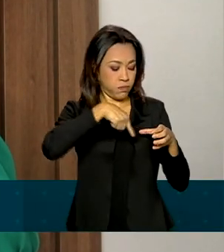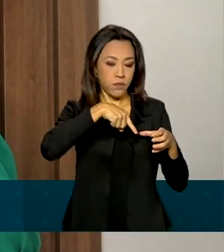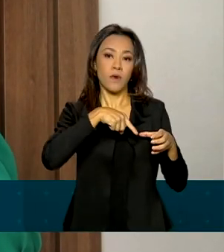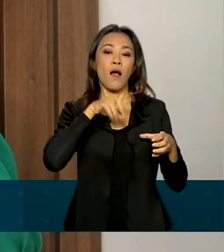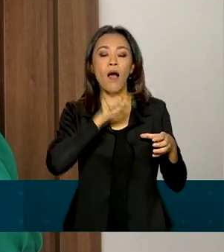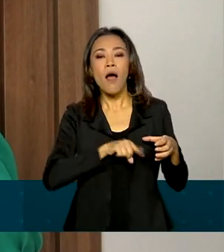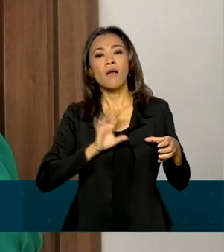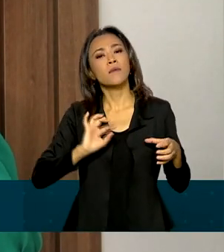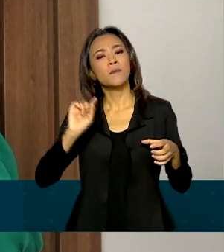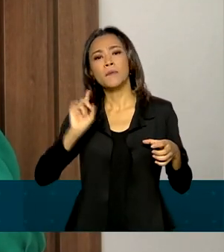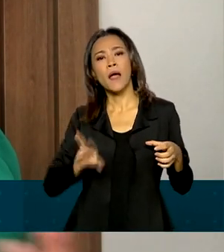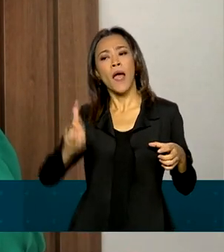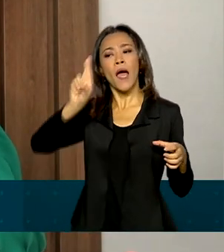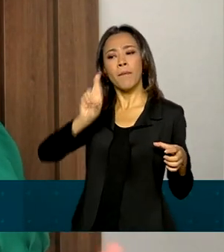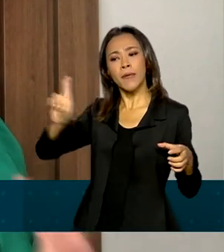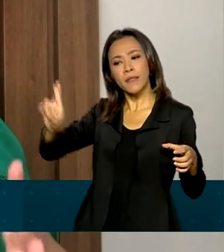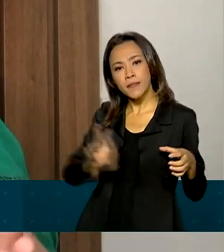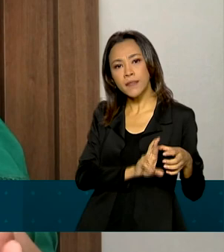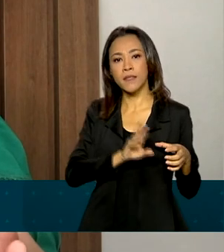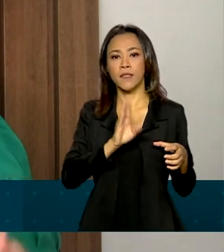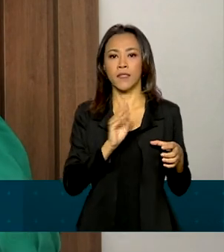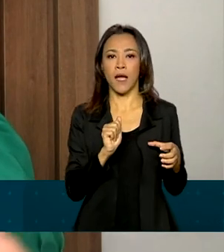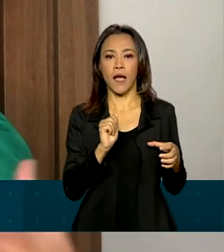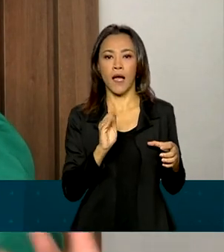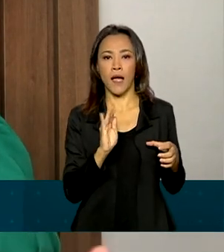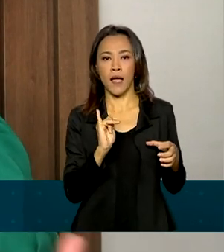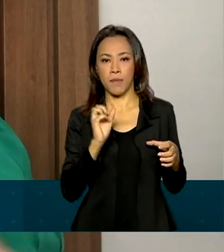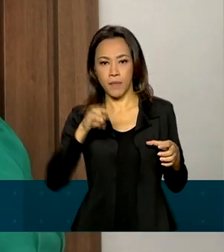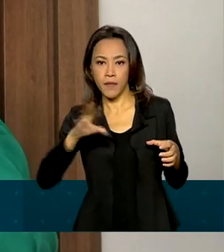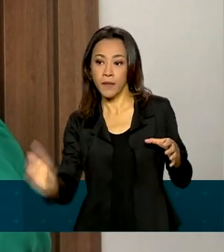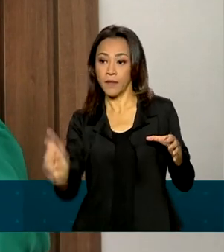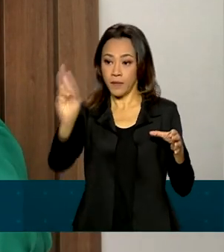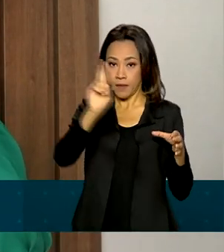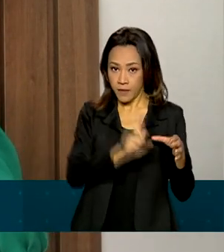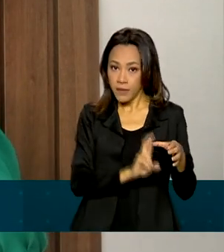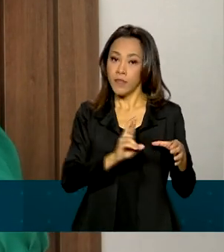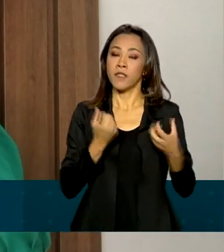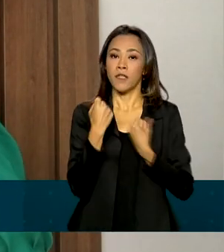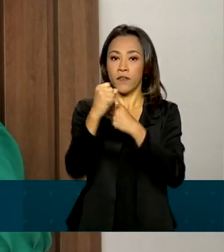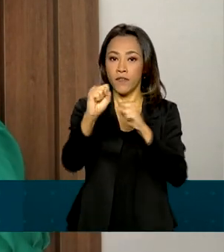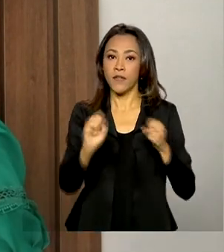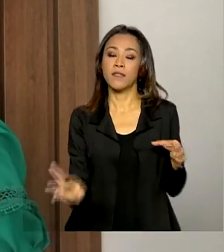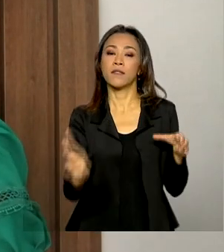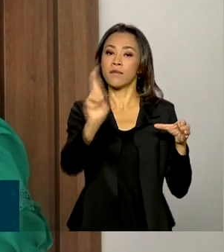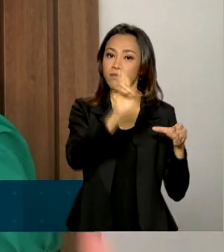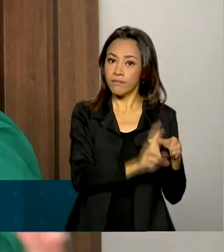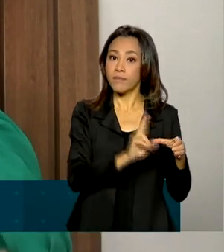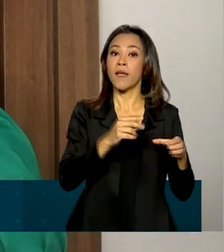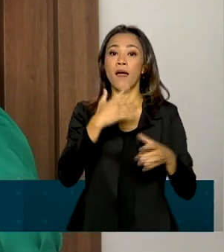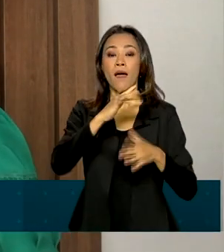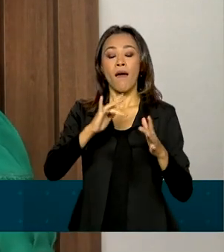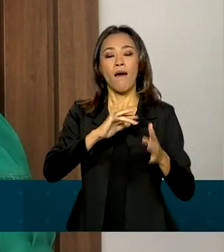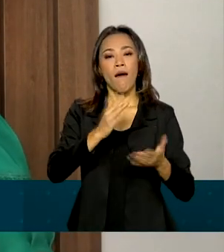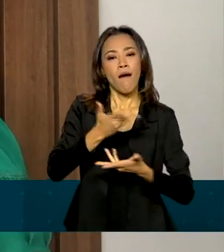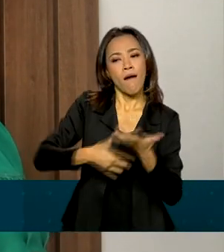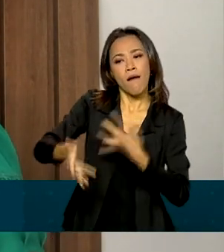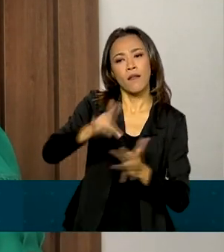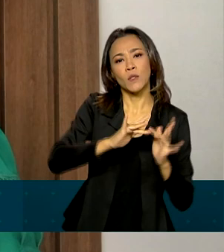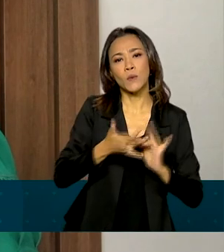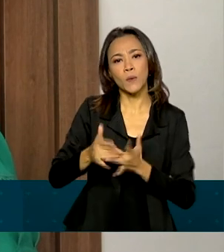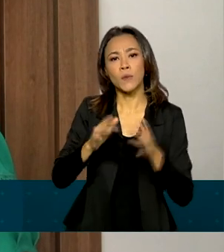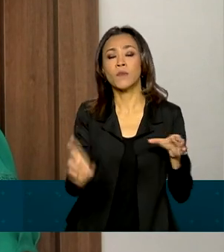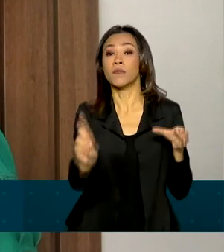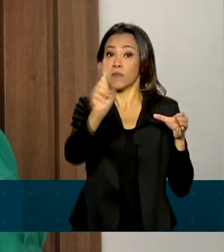será integrada por representantes da ABIN, dos Ministérios da Defesa e das Relações Exteriores e de ministros do Tribunal de Contas da